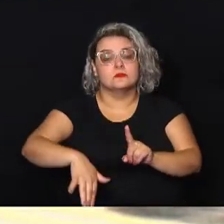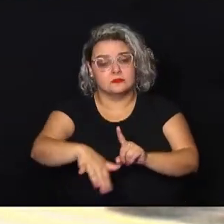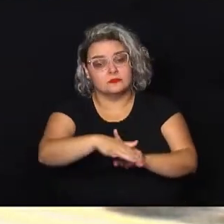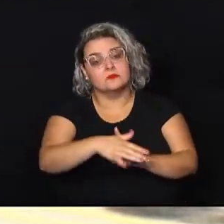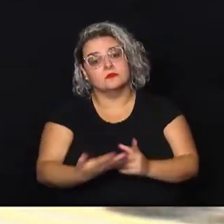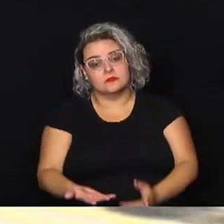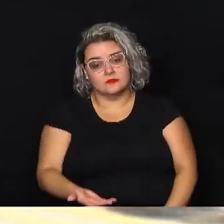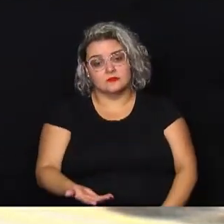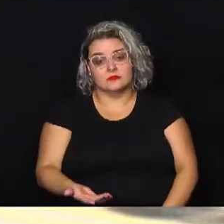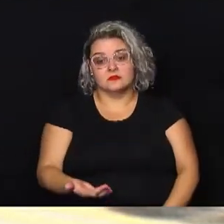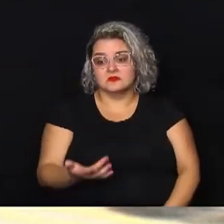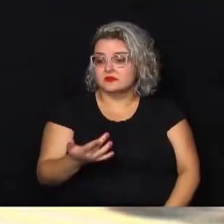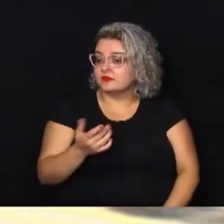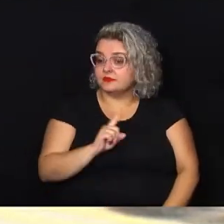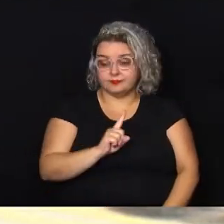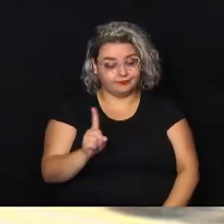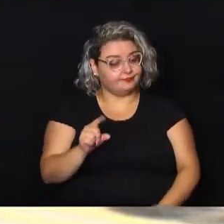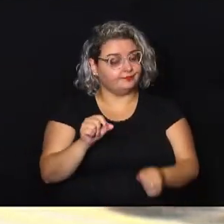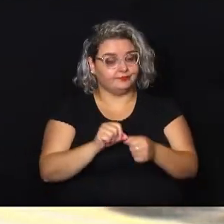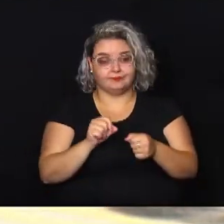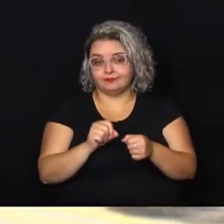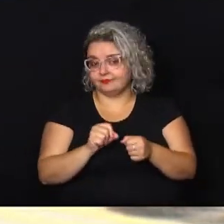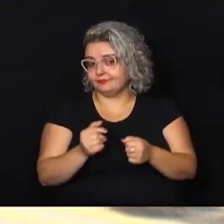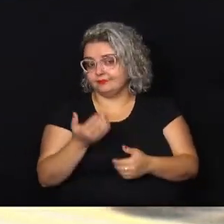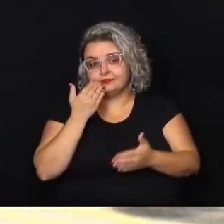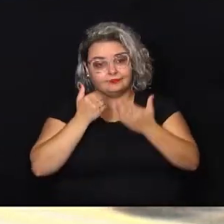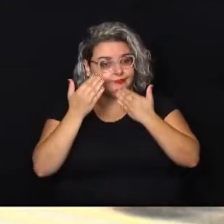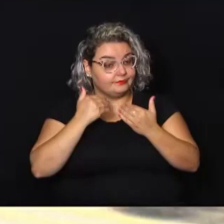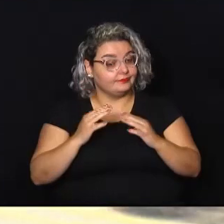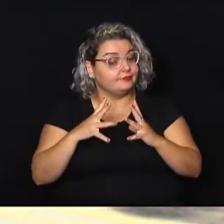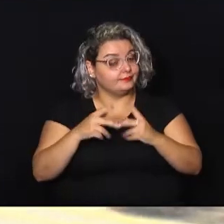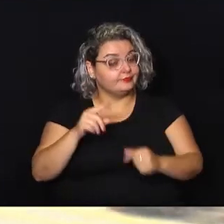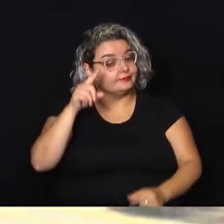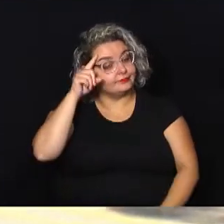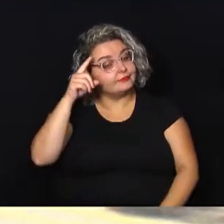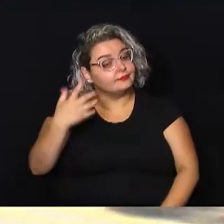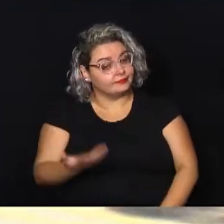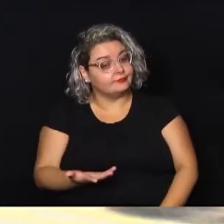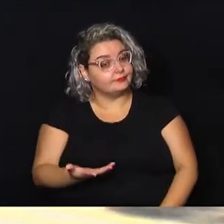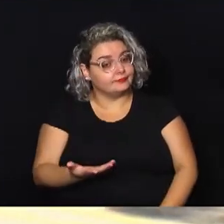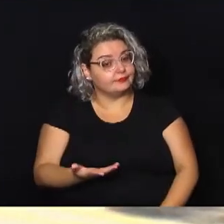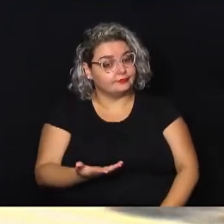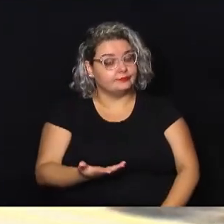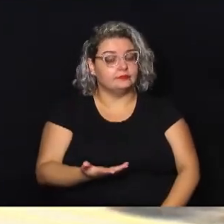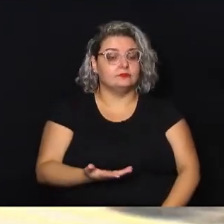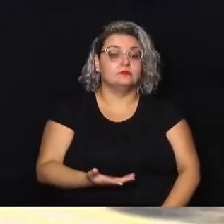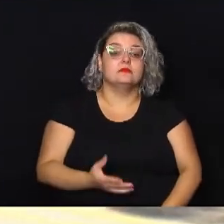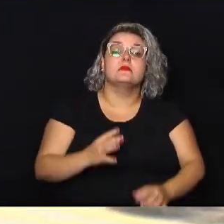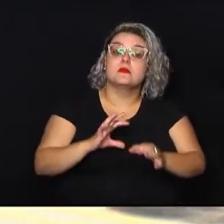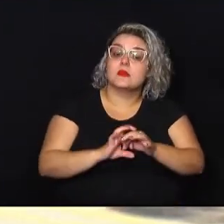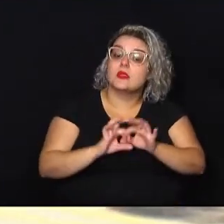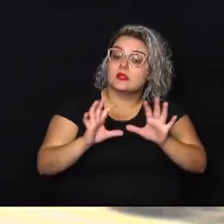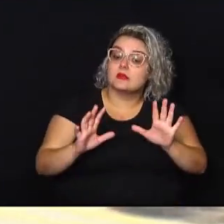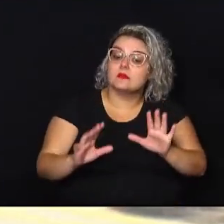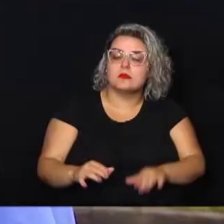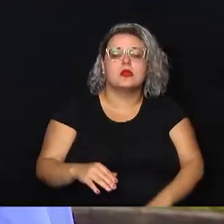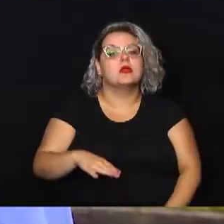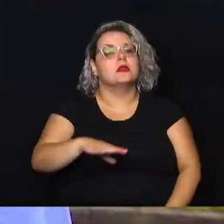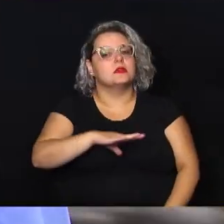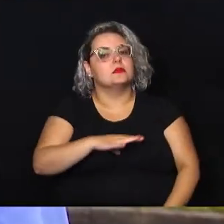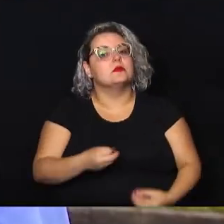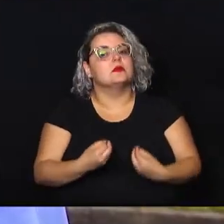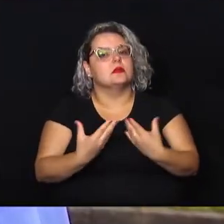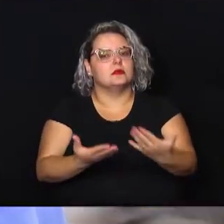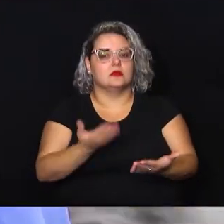fazem sequer uma refeição completa por dia e que a proposta autoriza o município a fornecer alimentação.